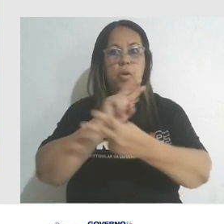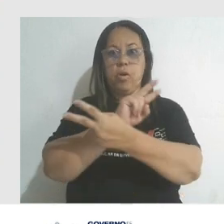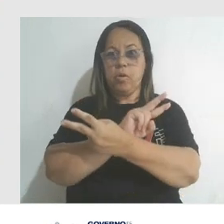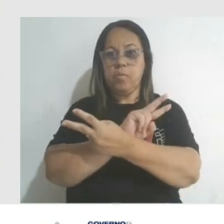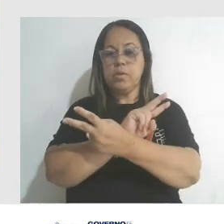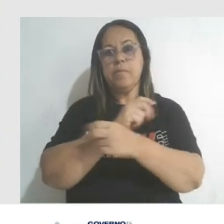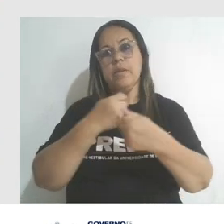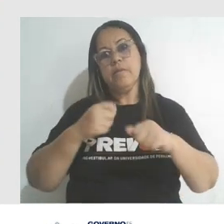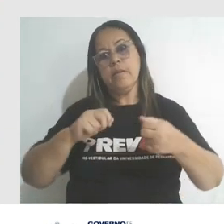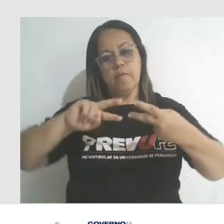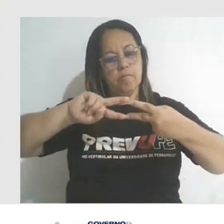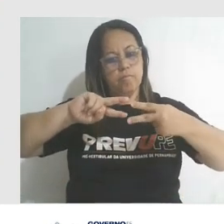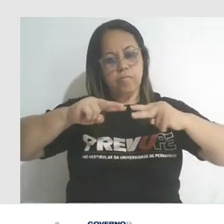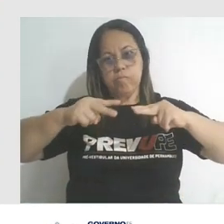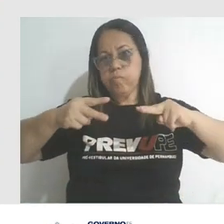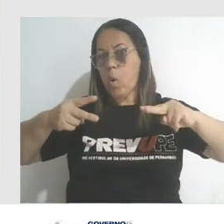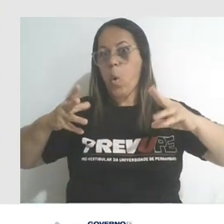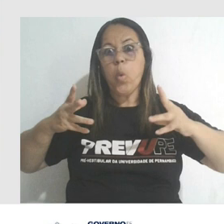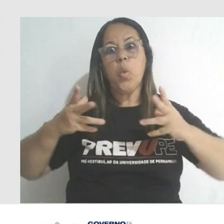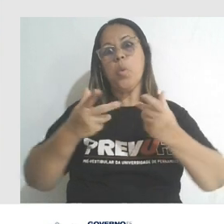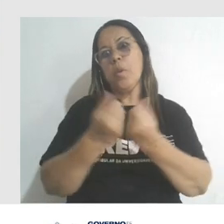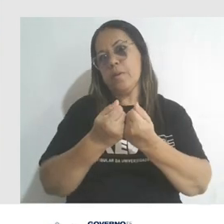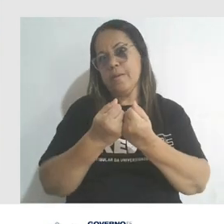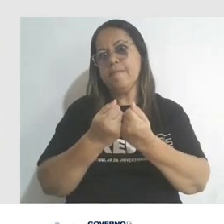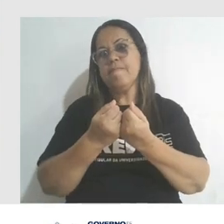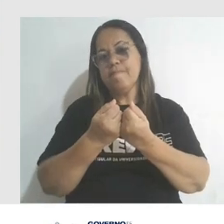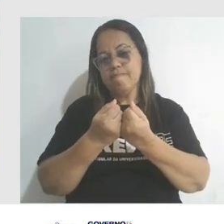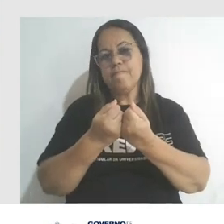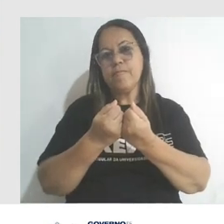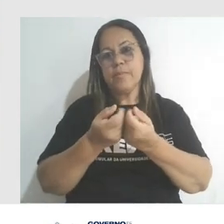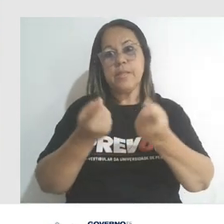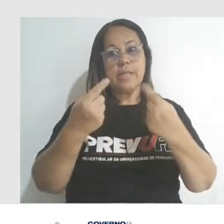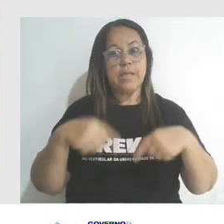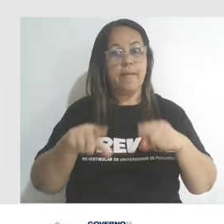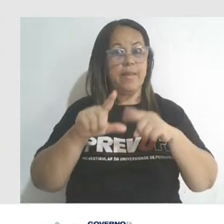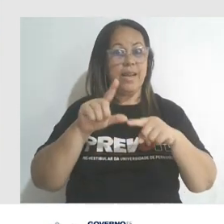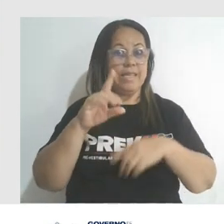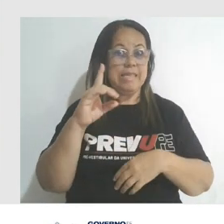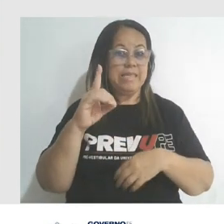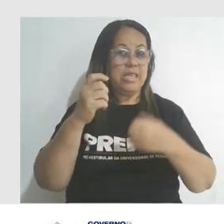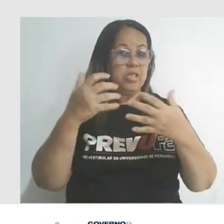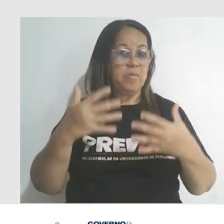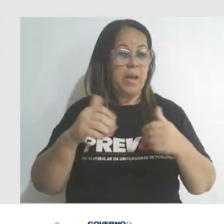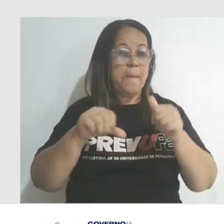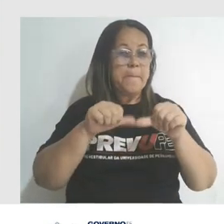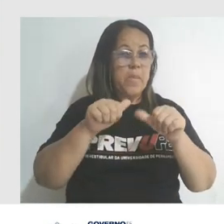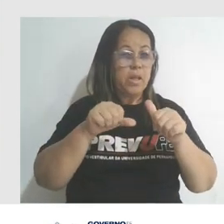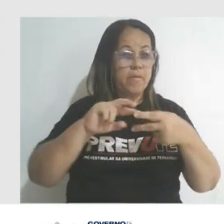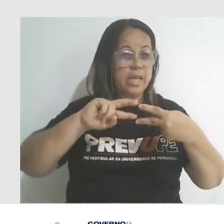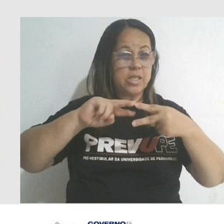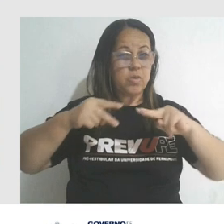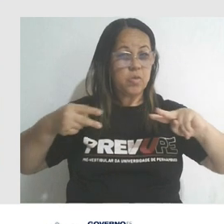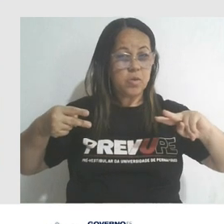fazer uma edição completa, né? No cromossomo praticamente inteiro. E na letra D, diz assim, modificação do código